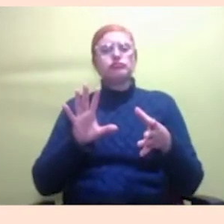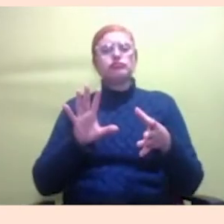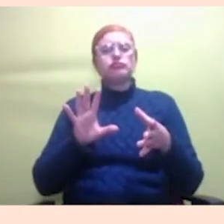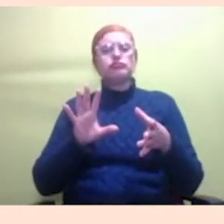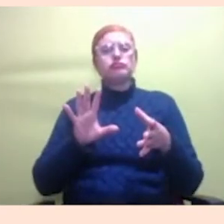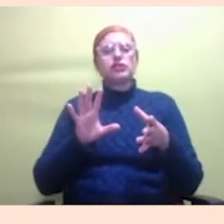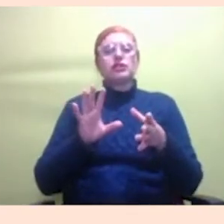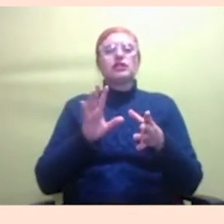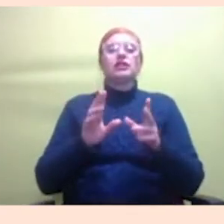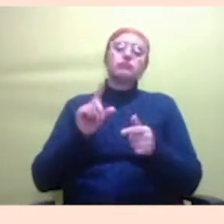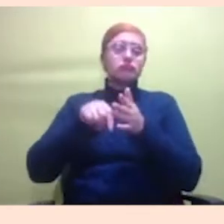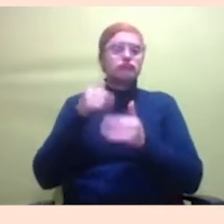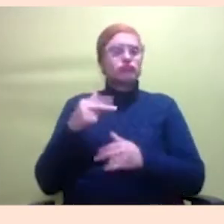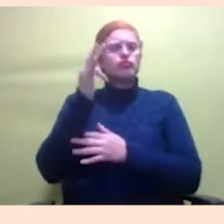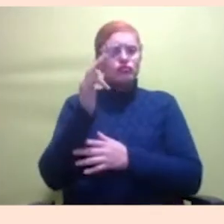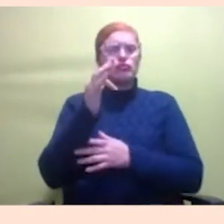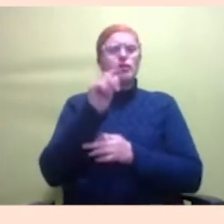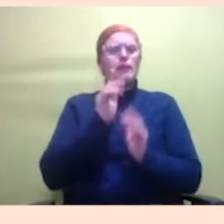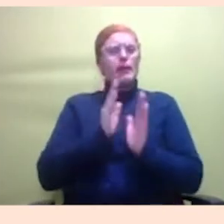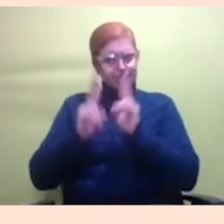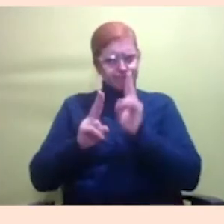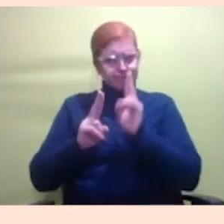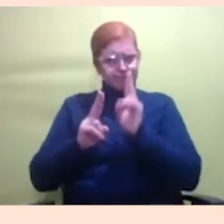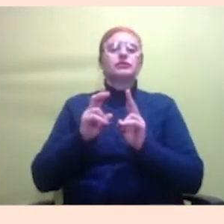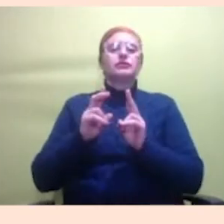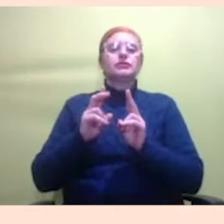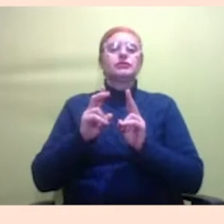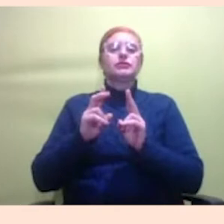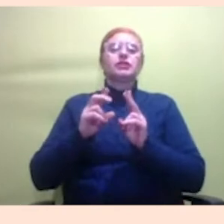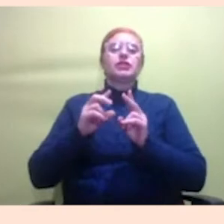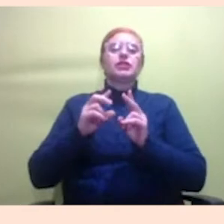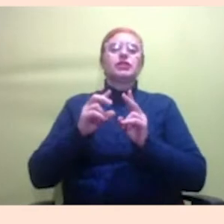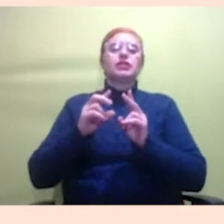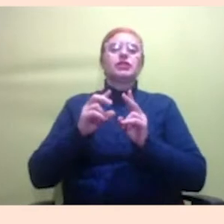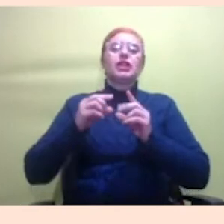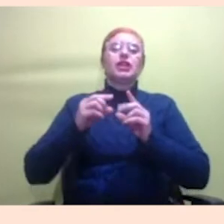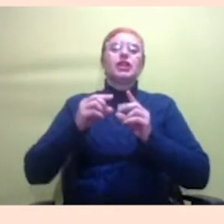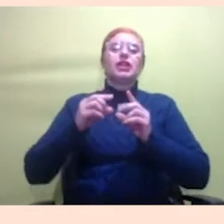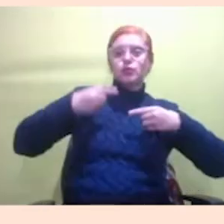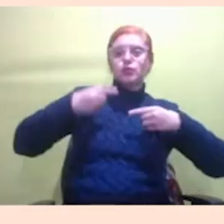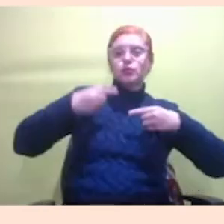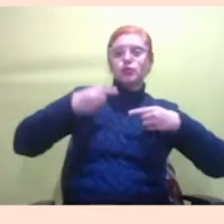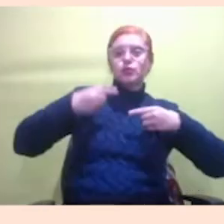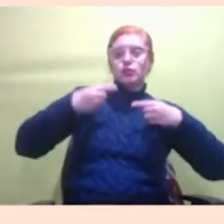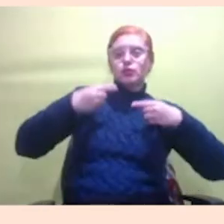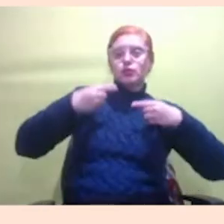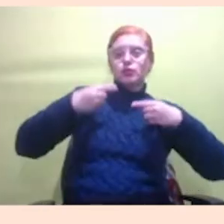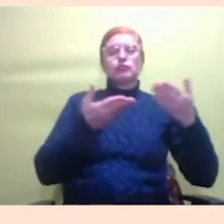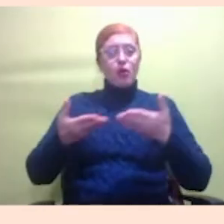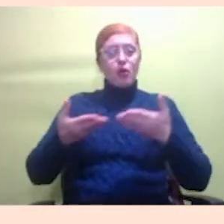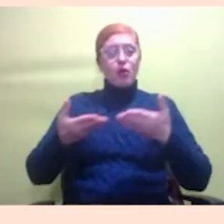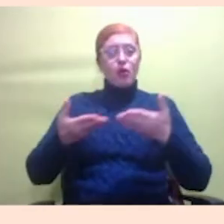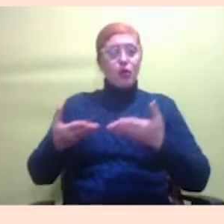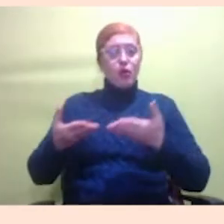Hoje, para nós conversarmos sobre educação à distância, desafio para a gente dos movimentos de mulheres,